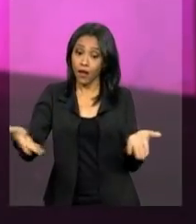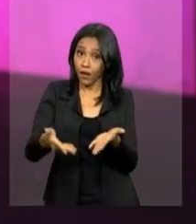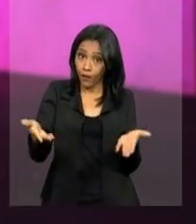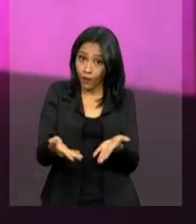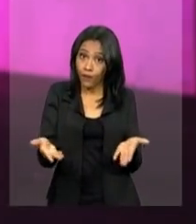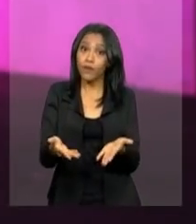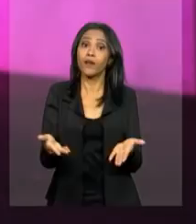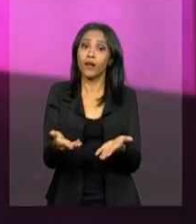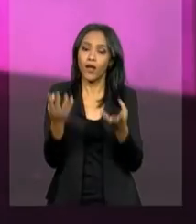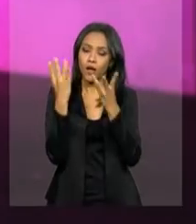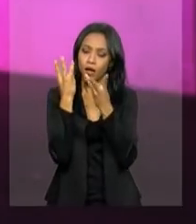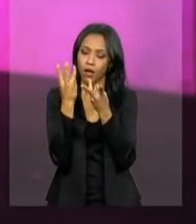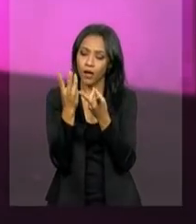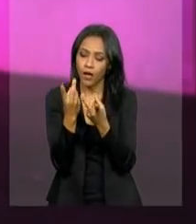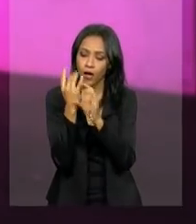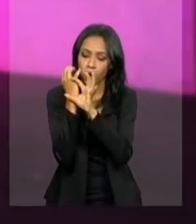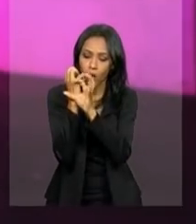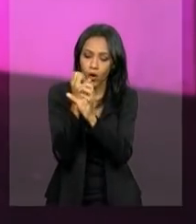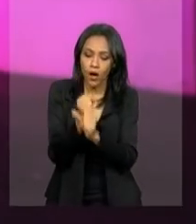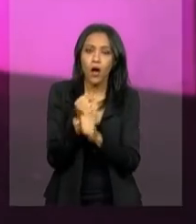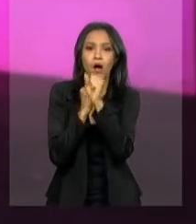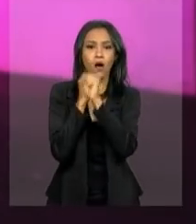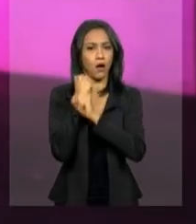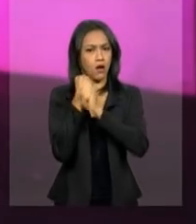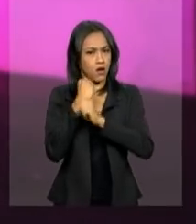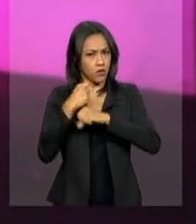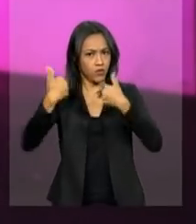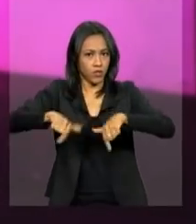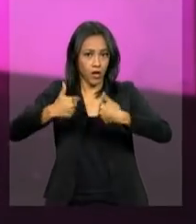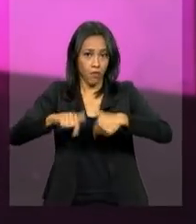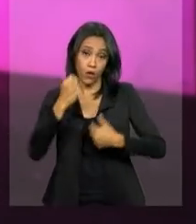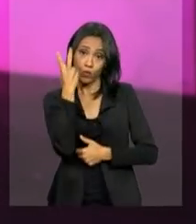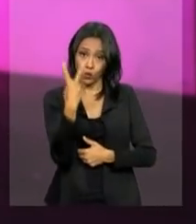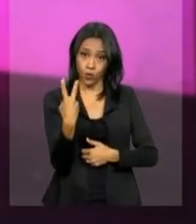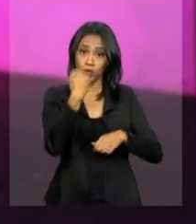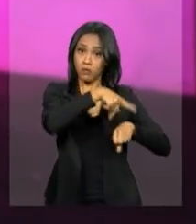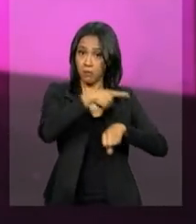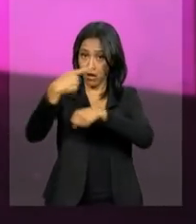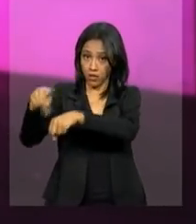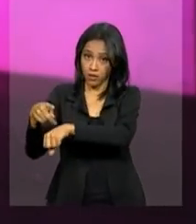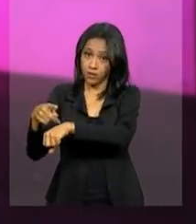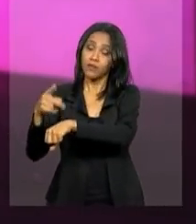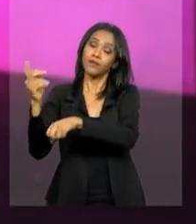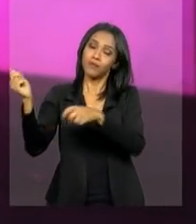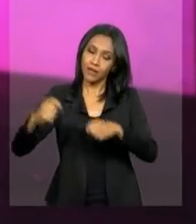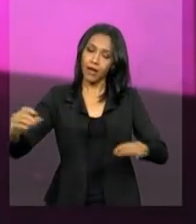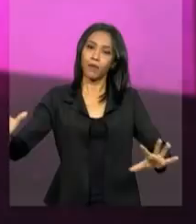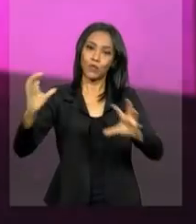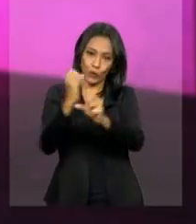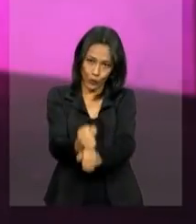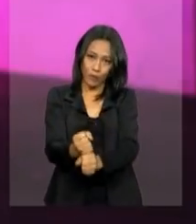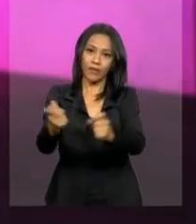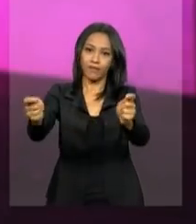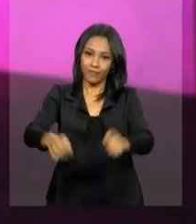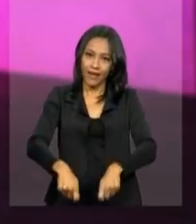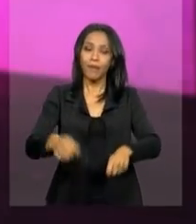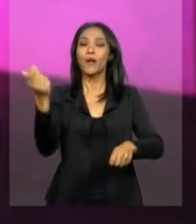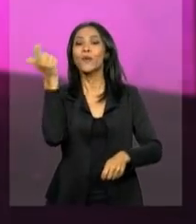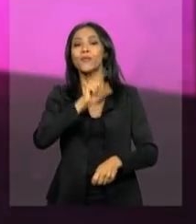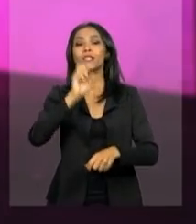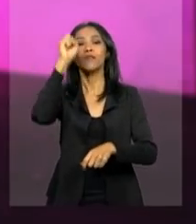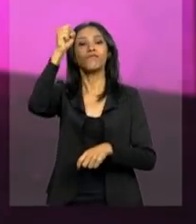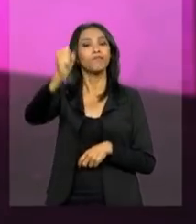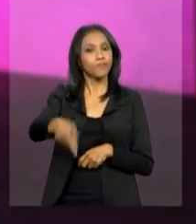a contagem do tempo de contribuição dos trabalhadores nos dois países vai poder ser somado para obtenção de